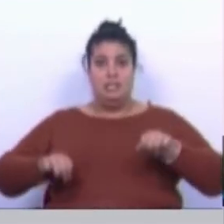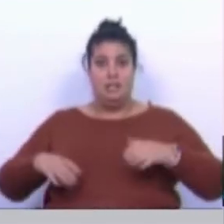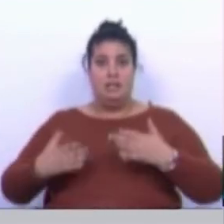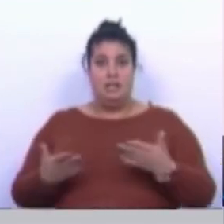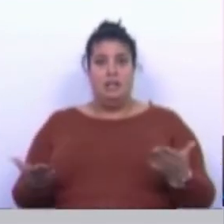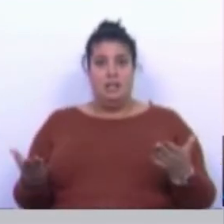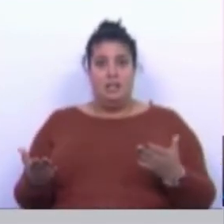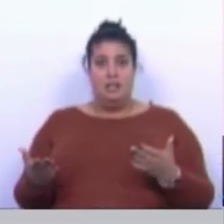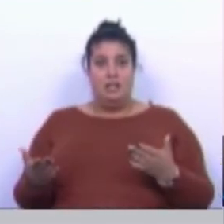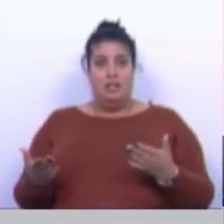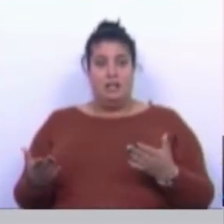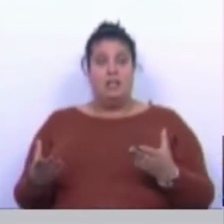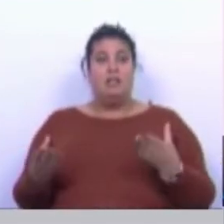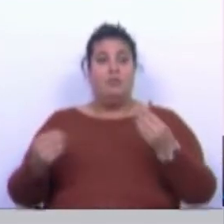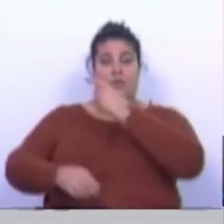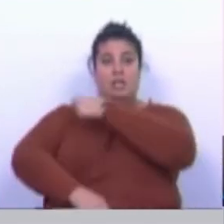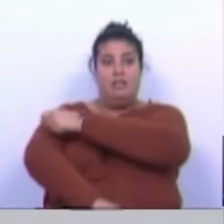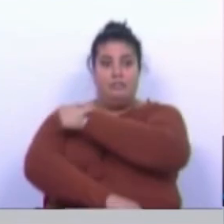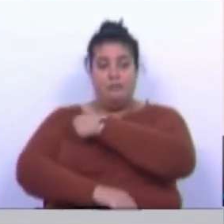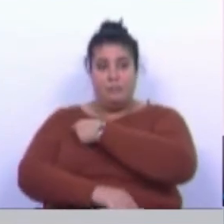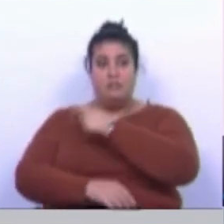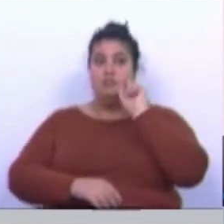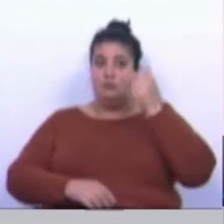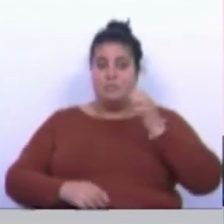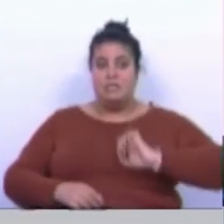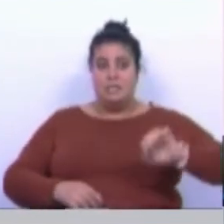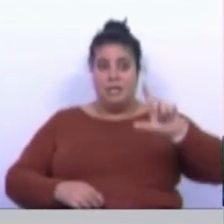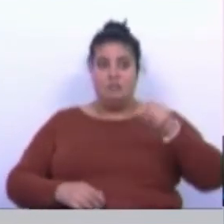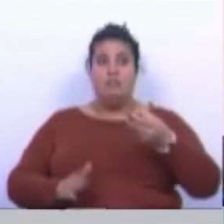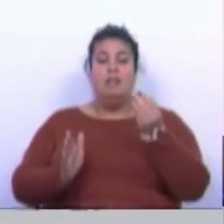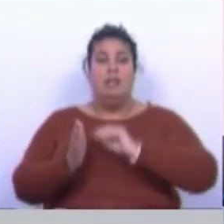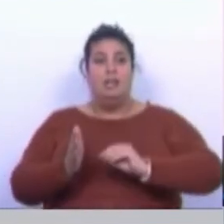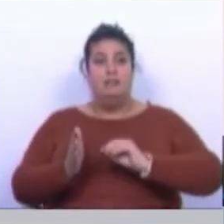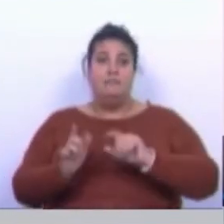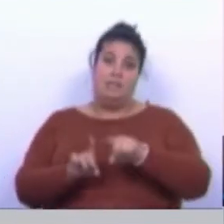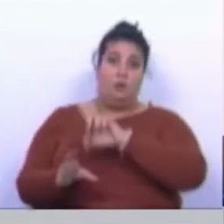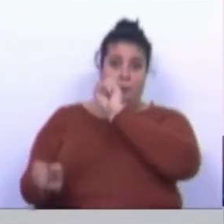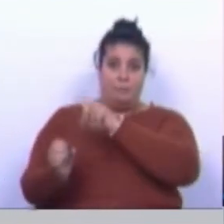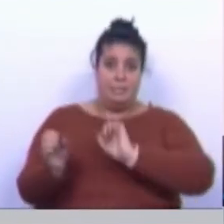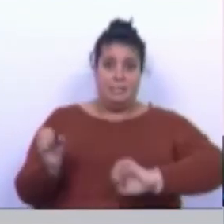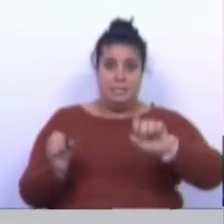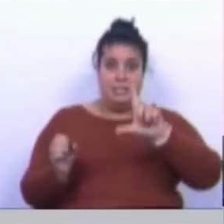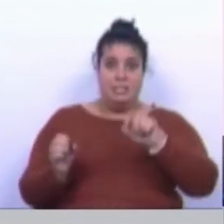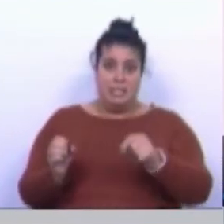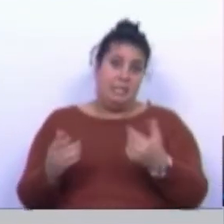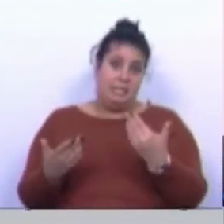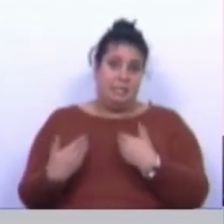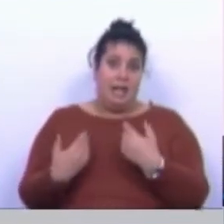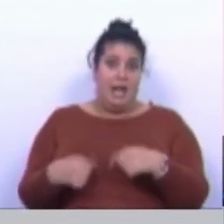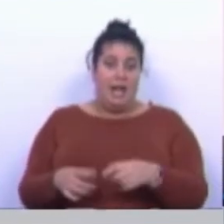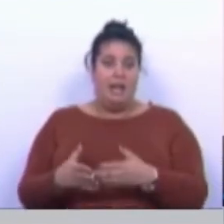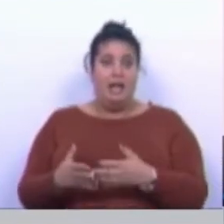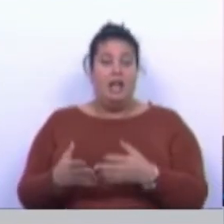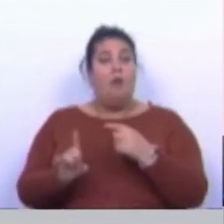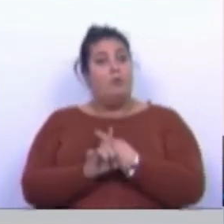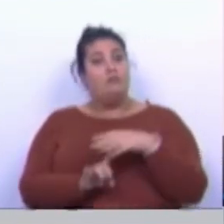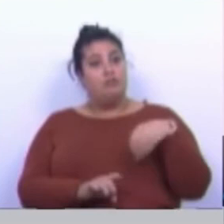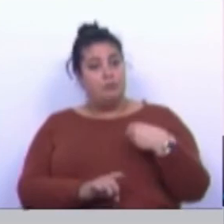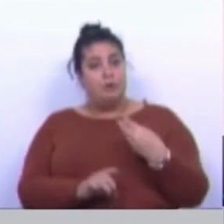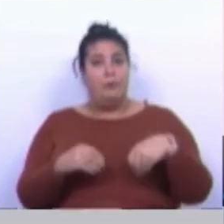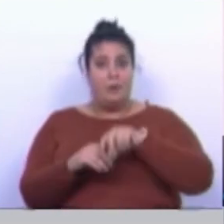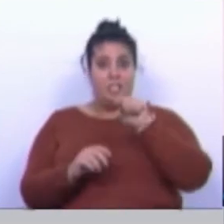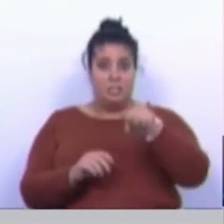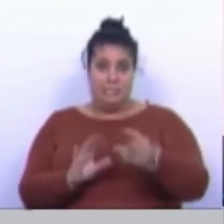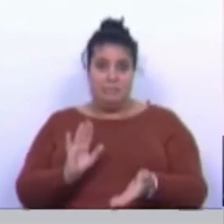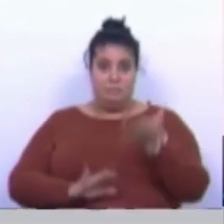enfermeiros partéis especializados, inscritos na ordem e, portanto, devidamente acreditados para tal. Uma coisa que nos preocupa muito mais do